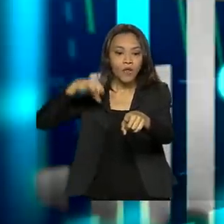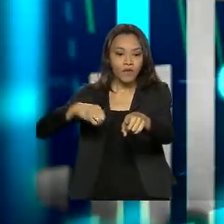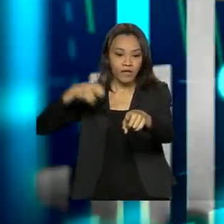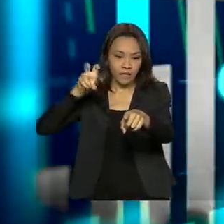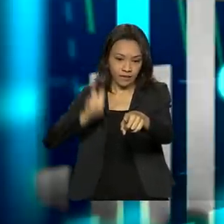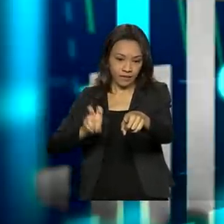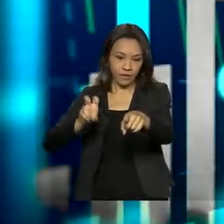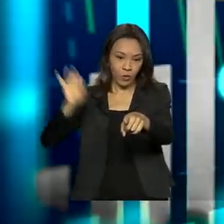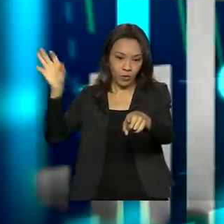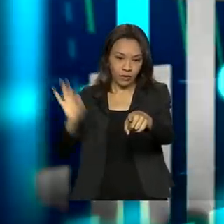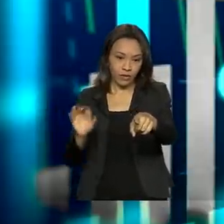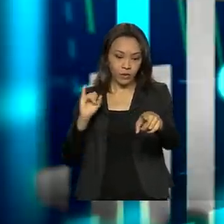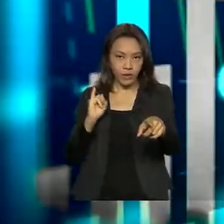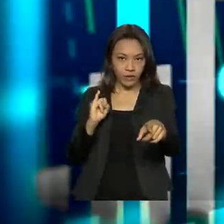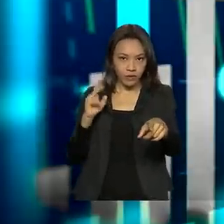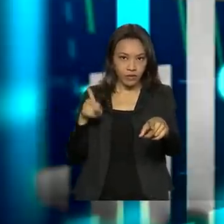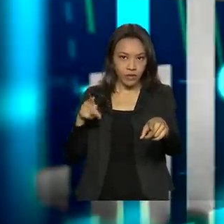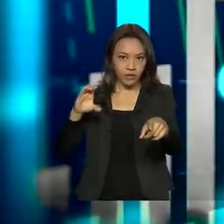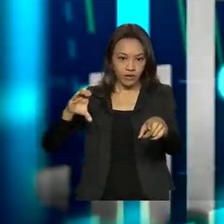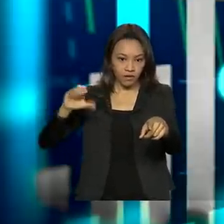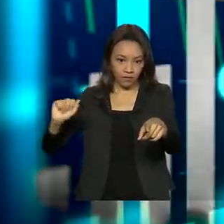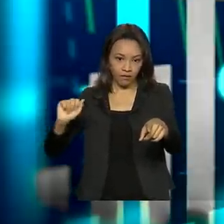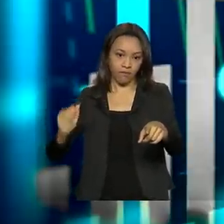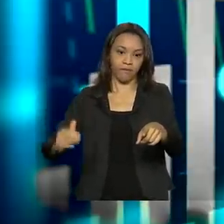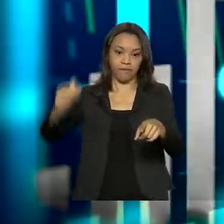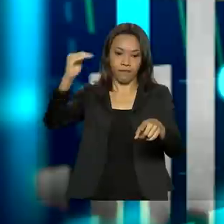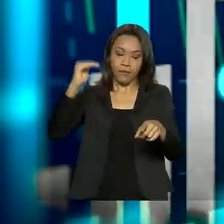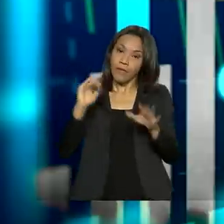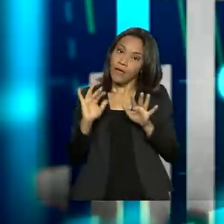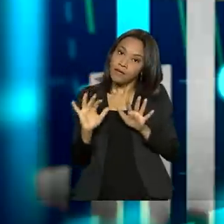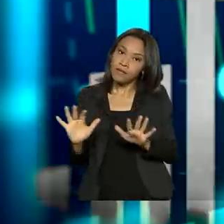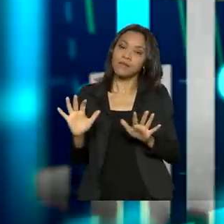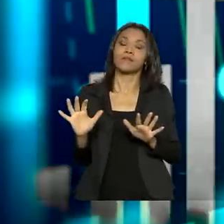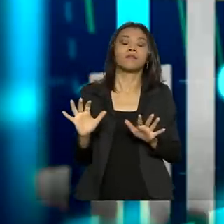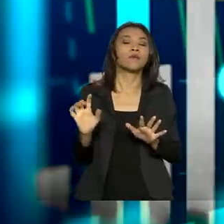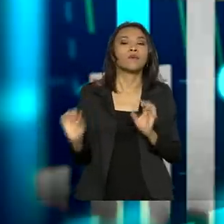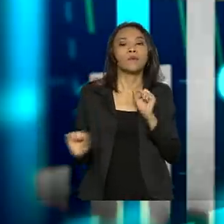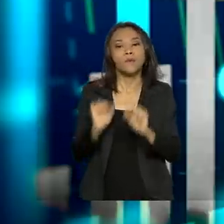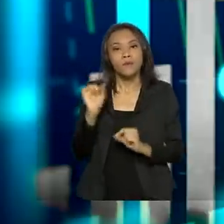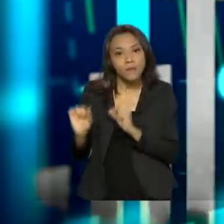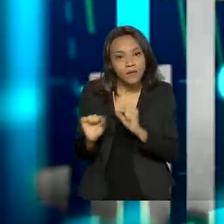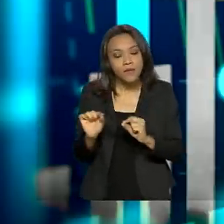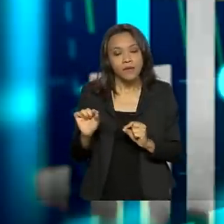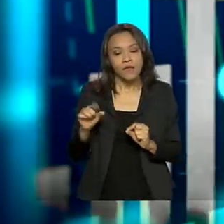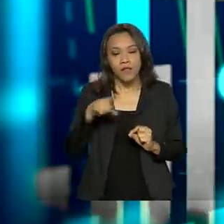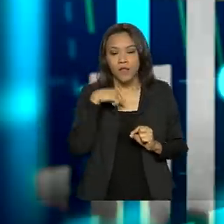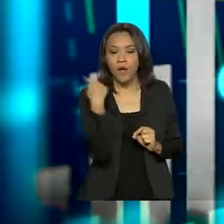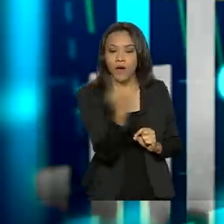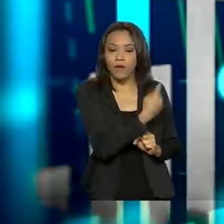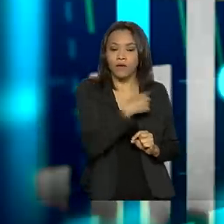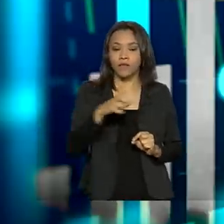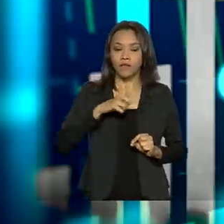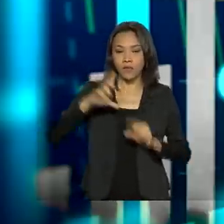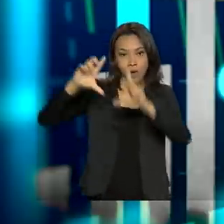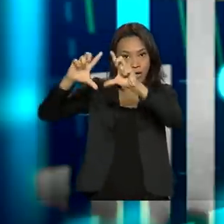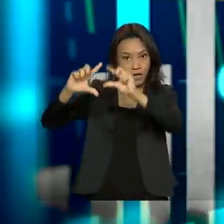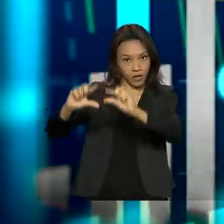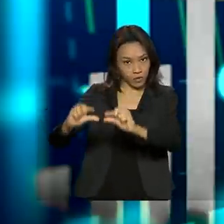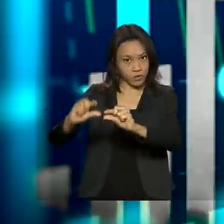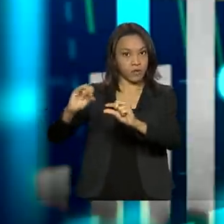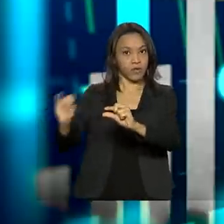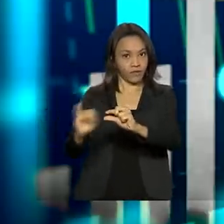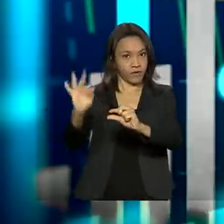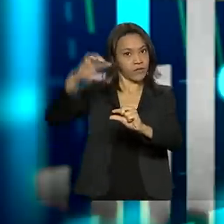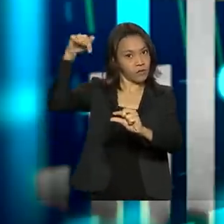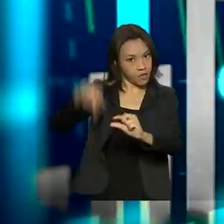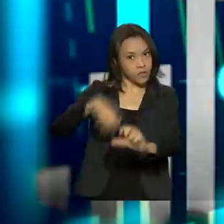situavam entre 1% e 1,10%. Dessa forma, não apenas nós temos uma redução da inflação esperada para